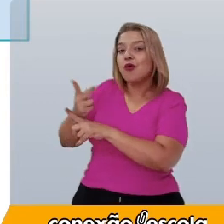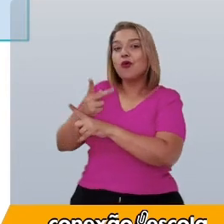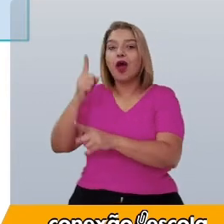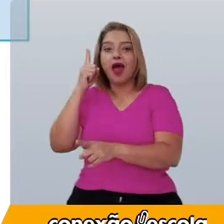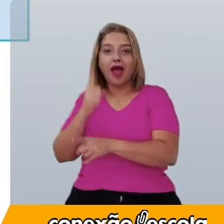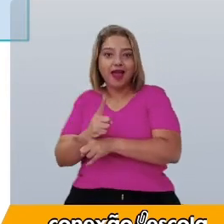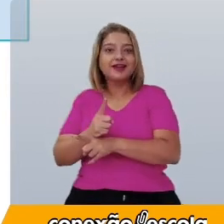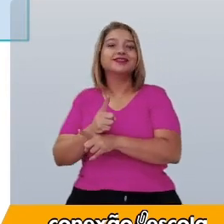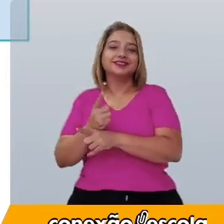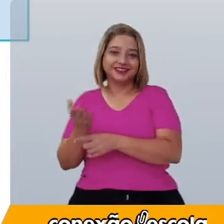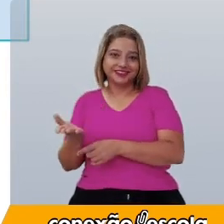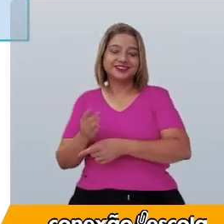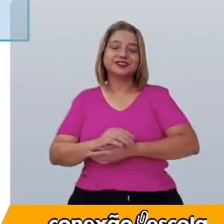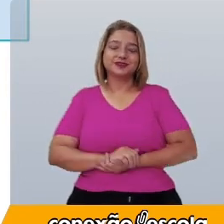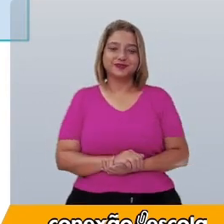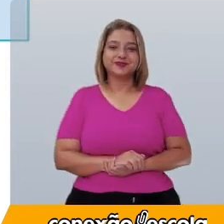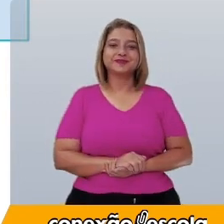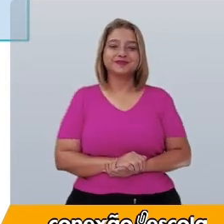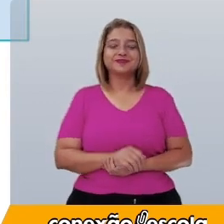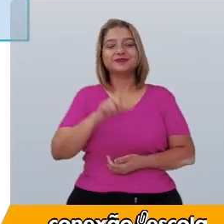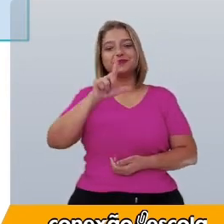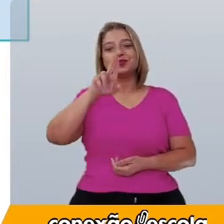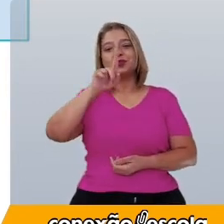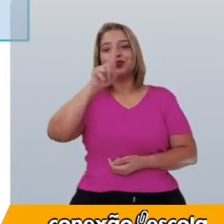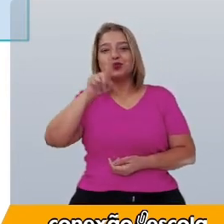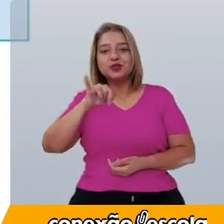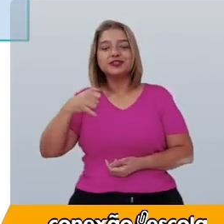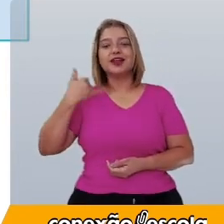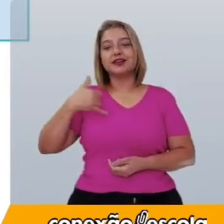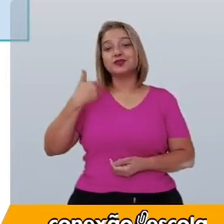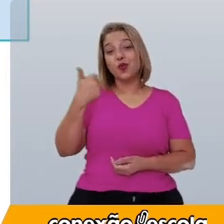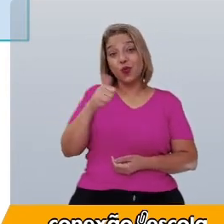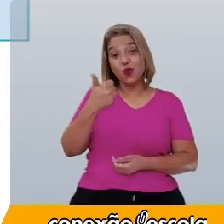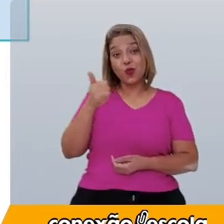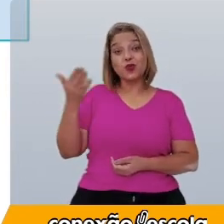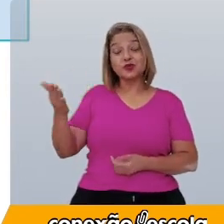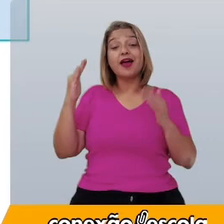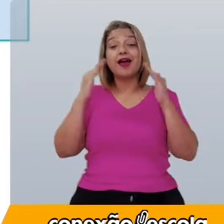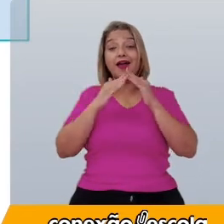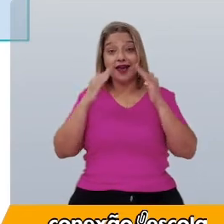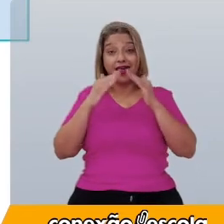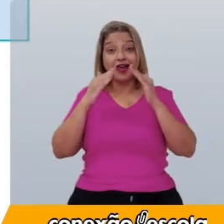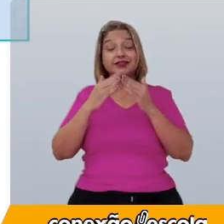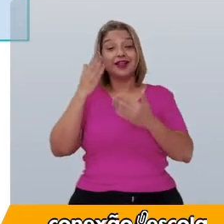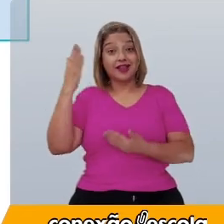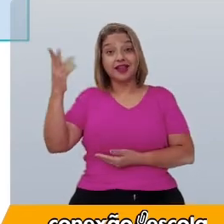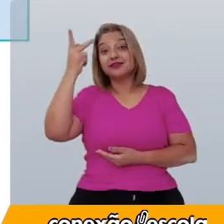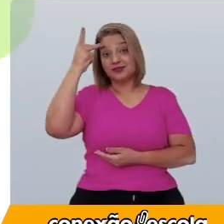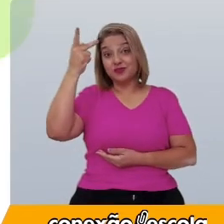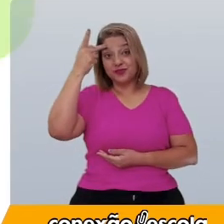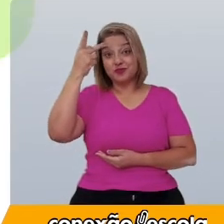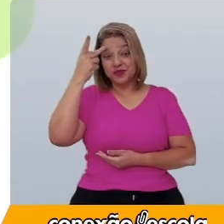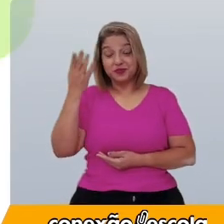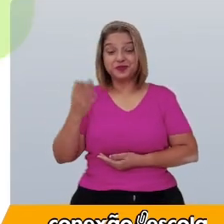perceber logo. Luiz Eduardo, 11 anos, São José do Rio Preto.